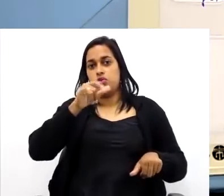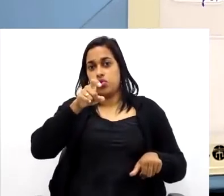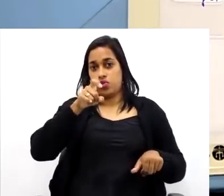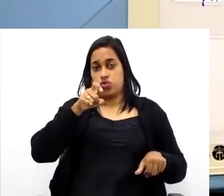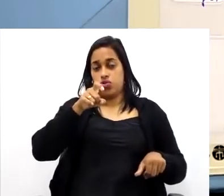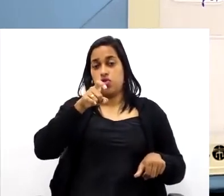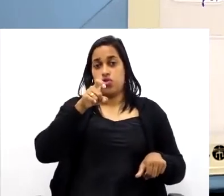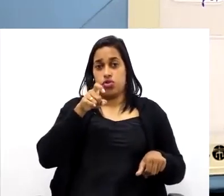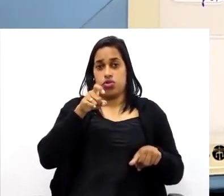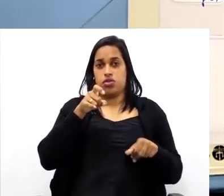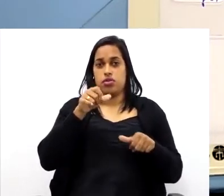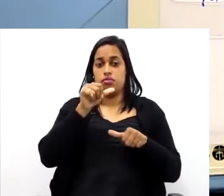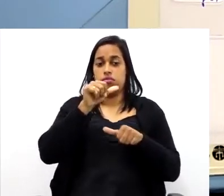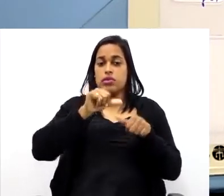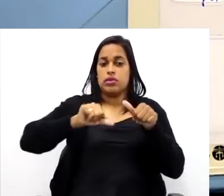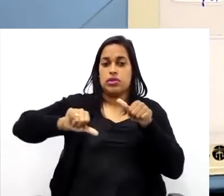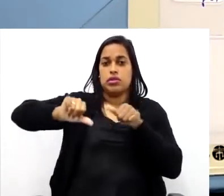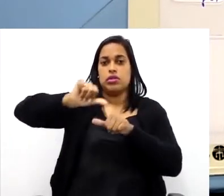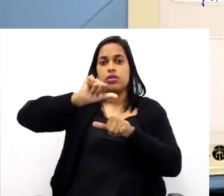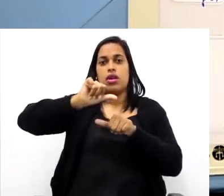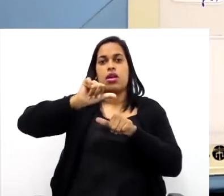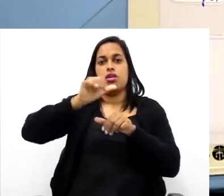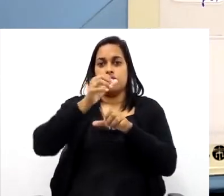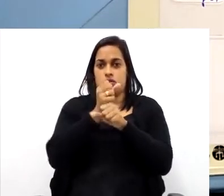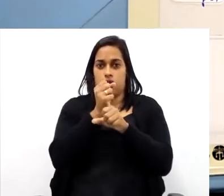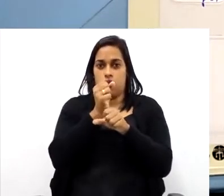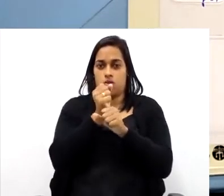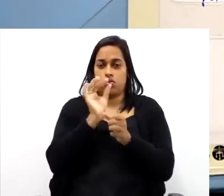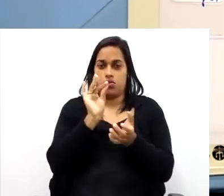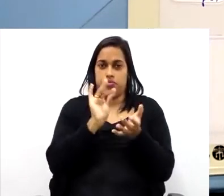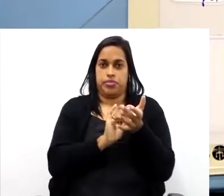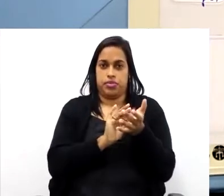essas medidas. Então, as medidas totais vão...